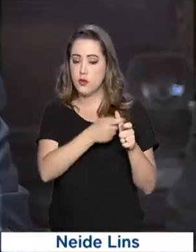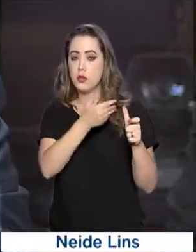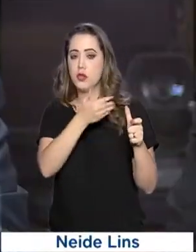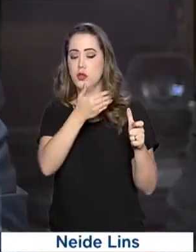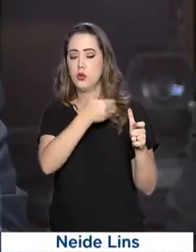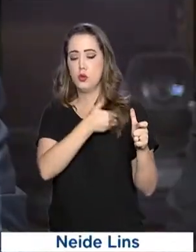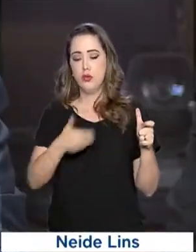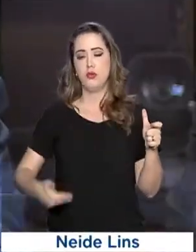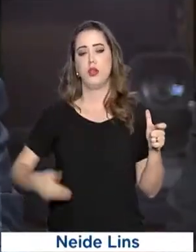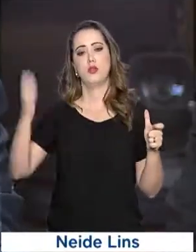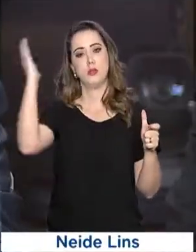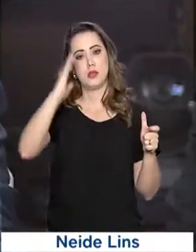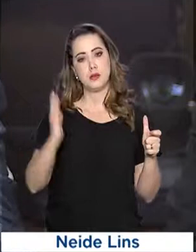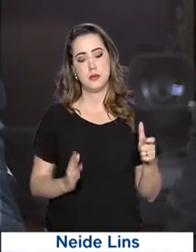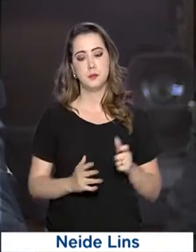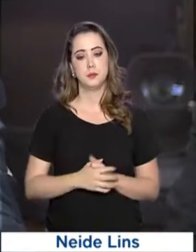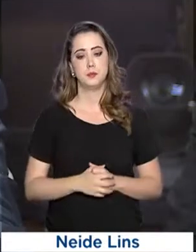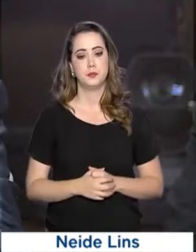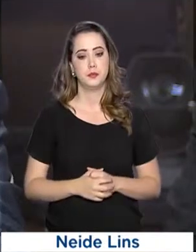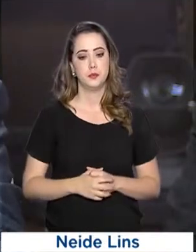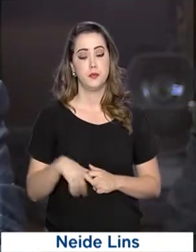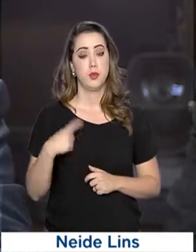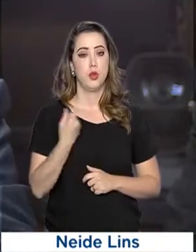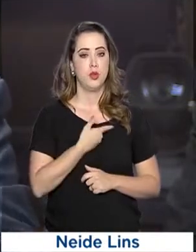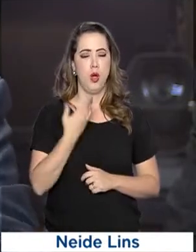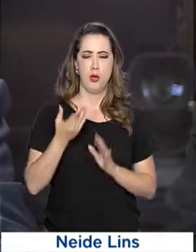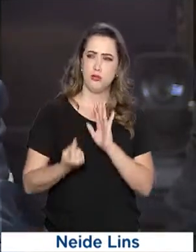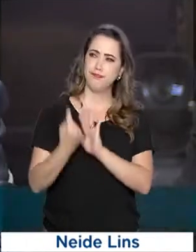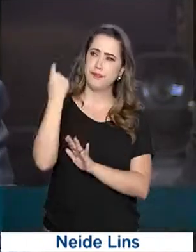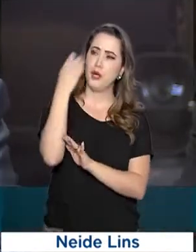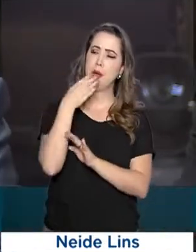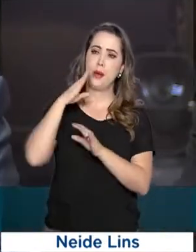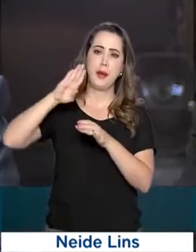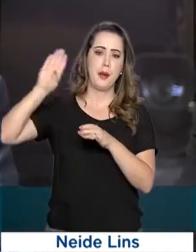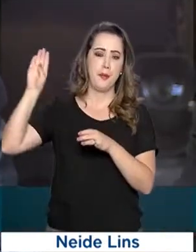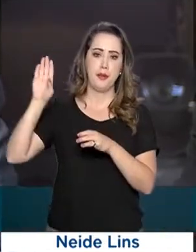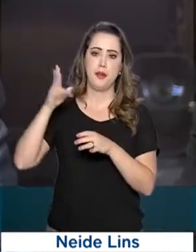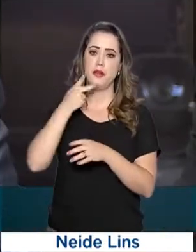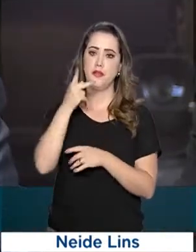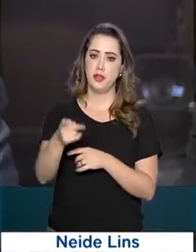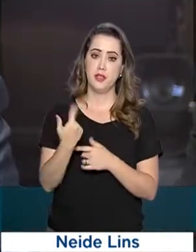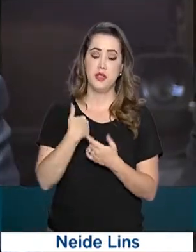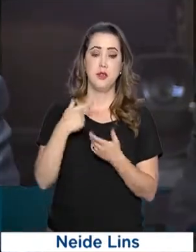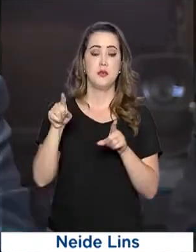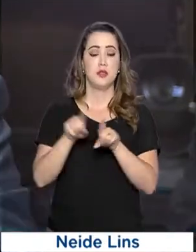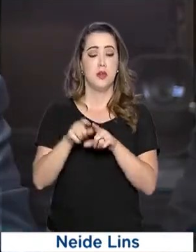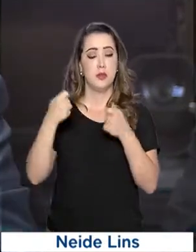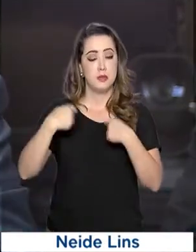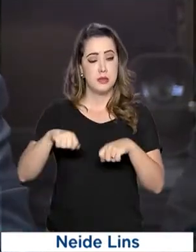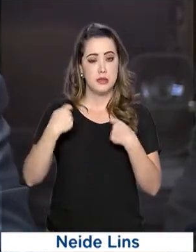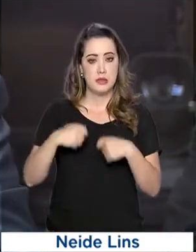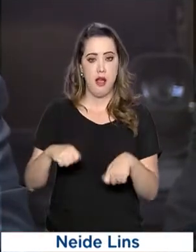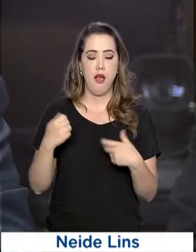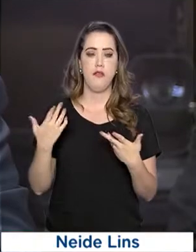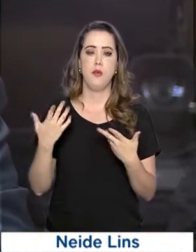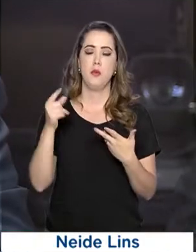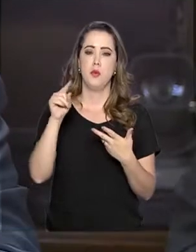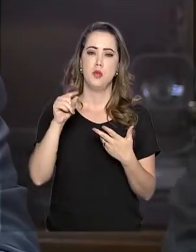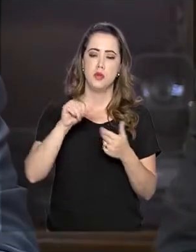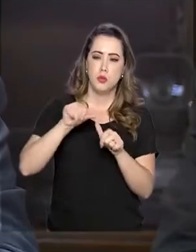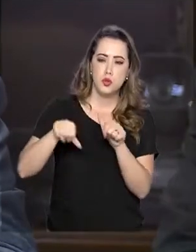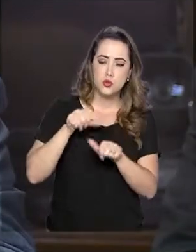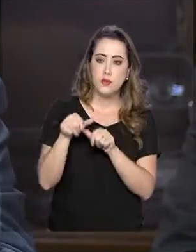Durante a campanha dissemos que íamos despedalar os bancos públicos e